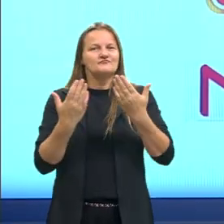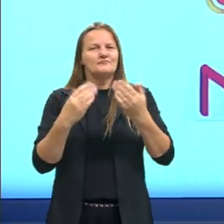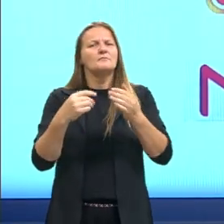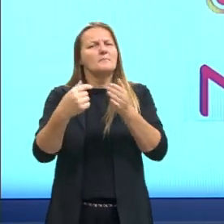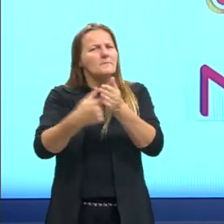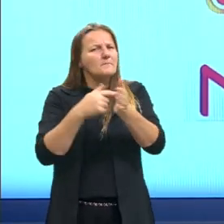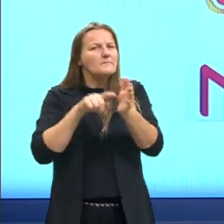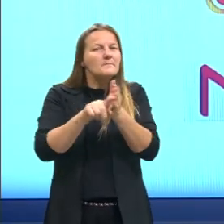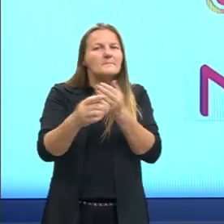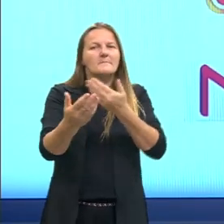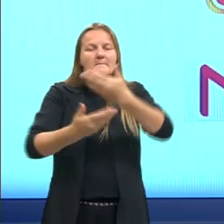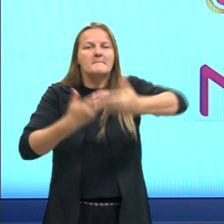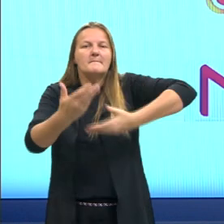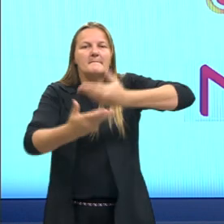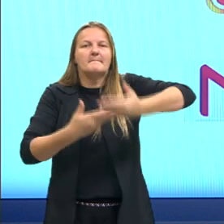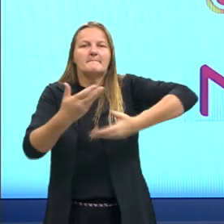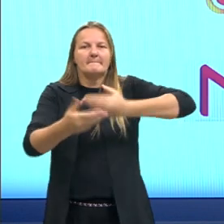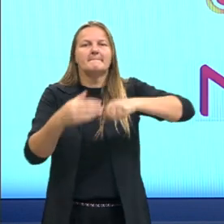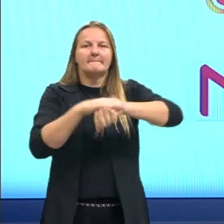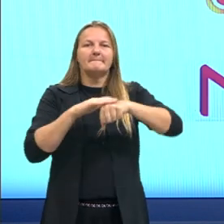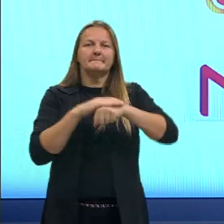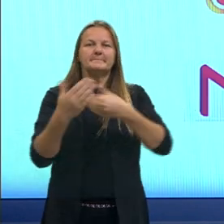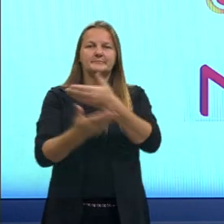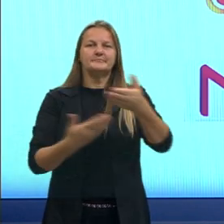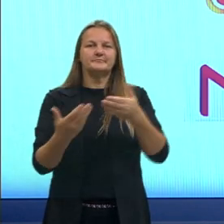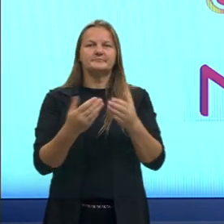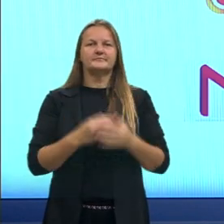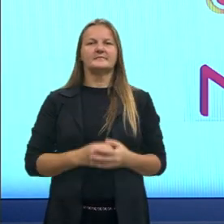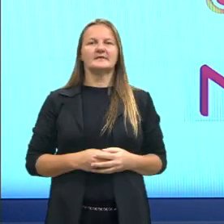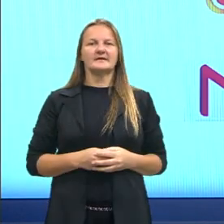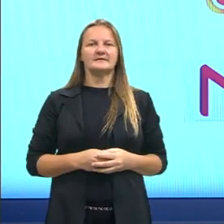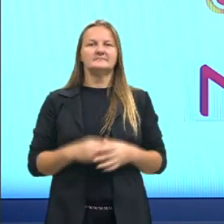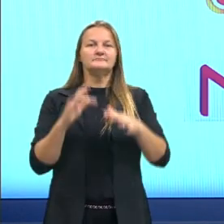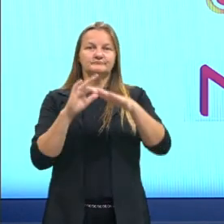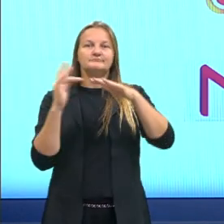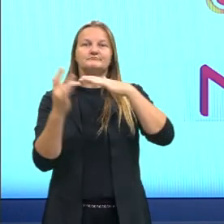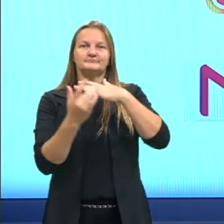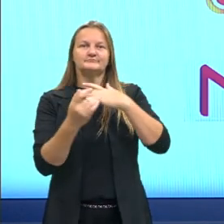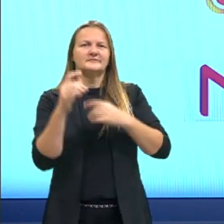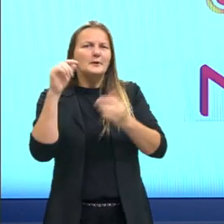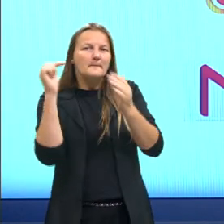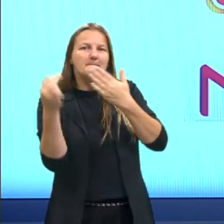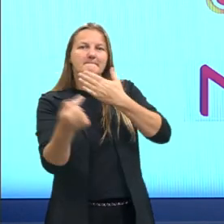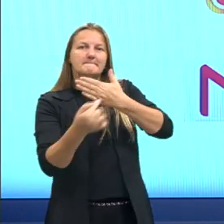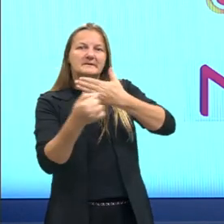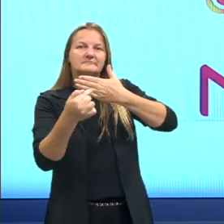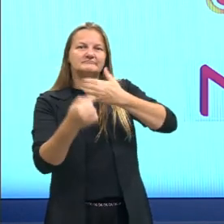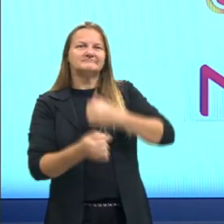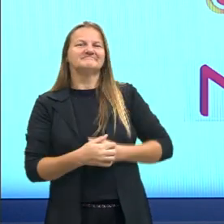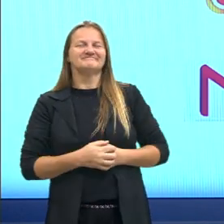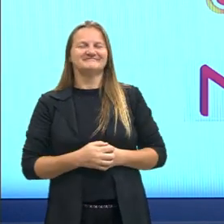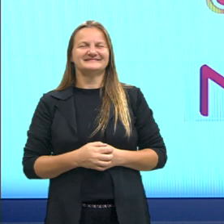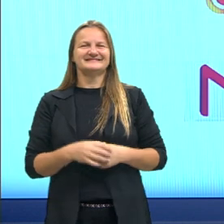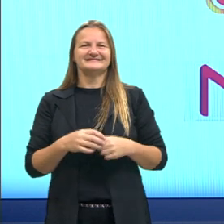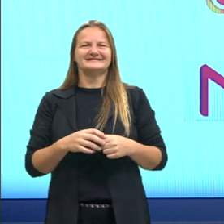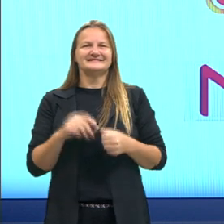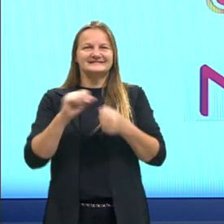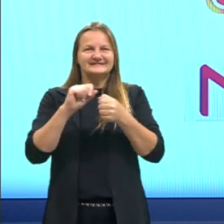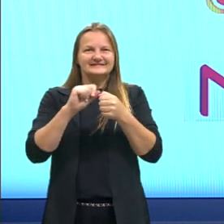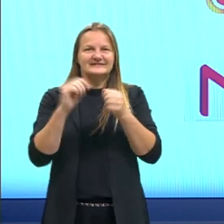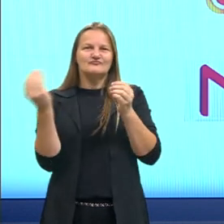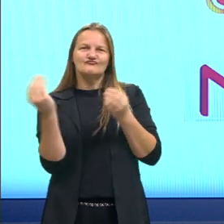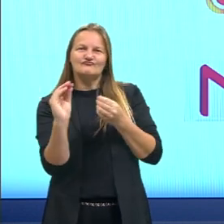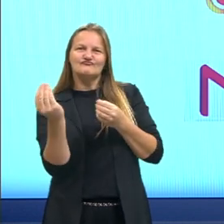consigo aí, tu tem acesso através dessas minhas, das minhas redes. Marca lá, tá, gurizada? Bah, fez lá um,